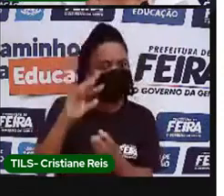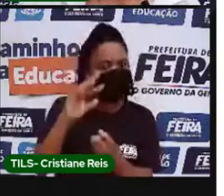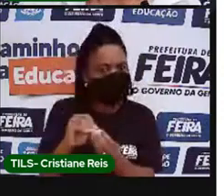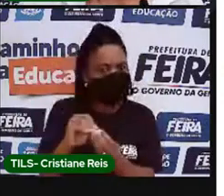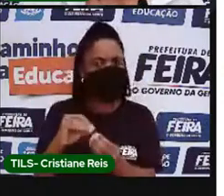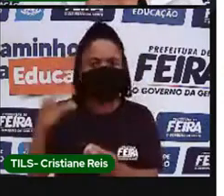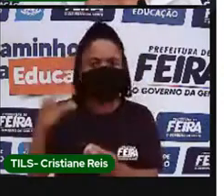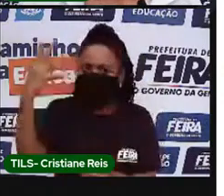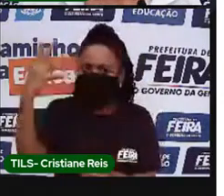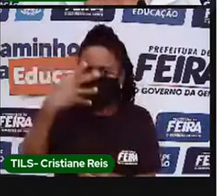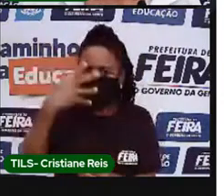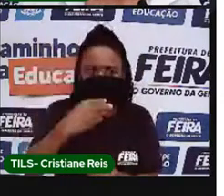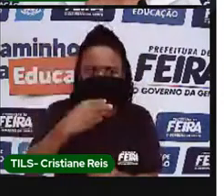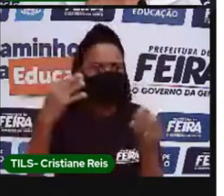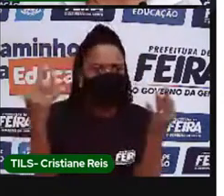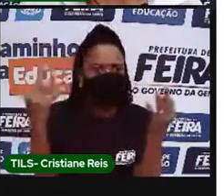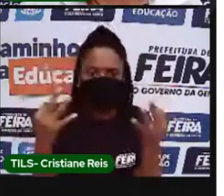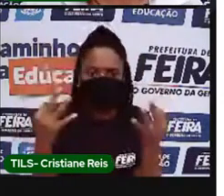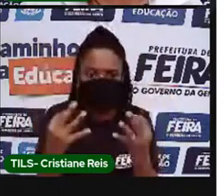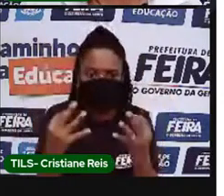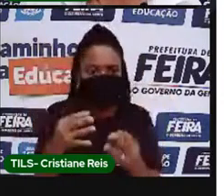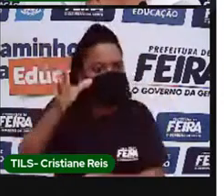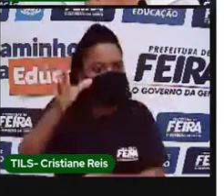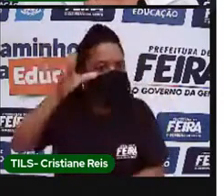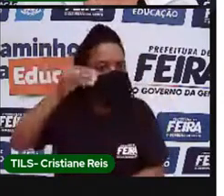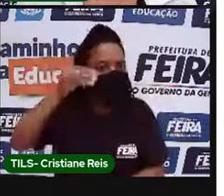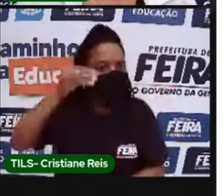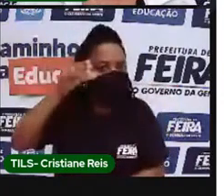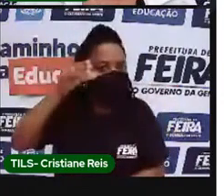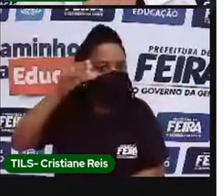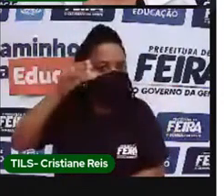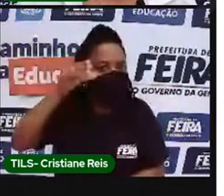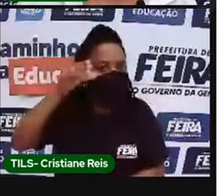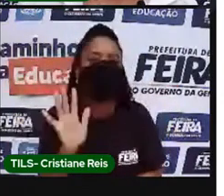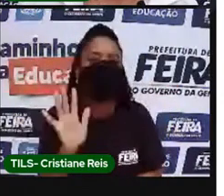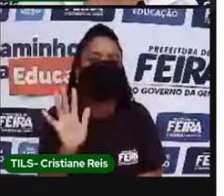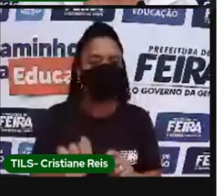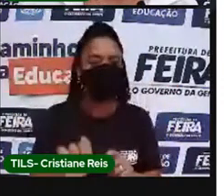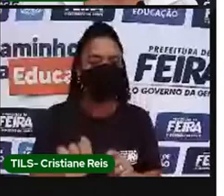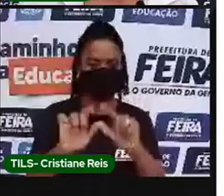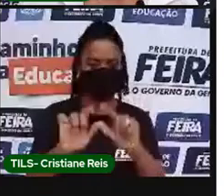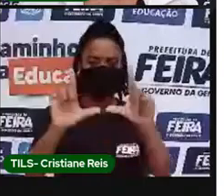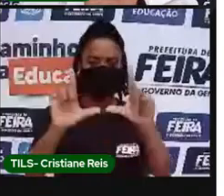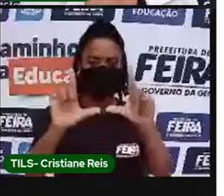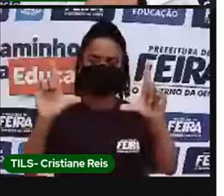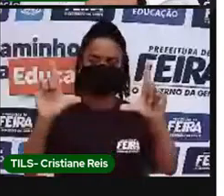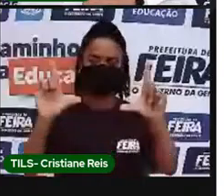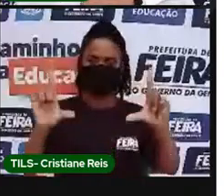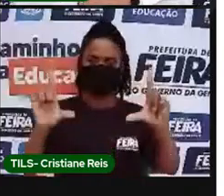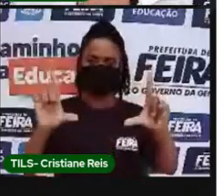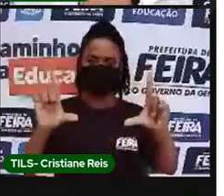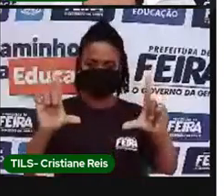ou de repente por uma curiosidade, você pode clicar nela